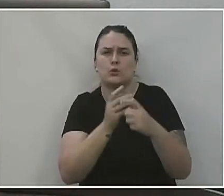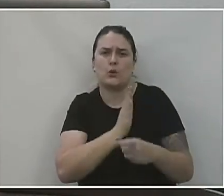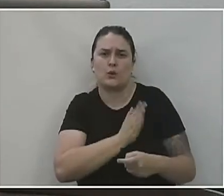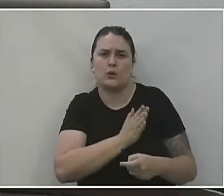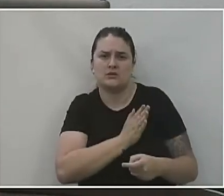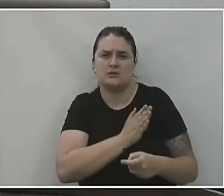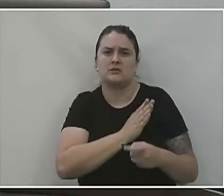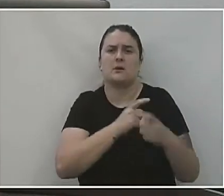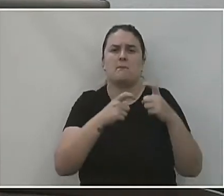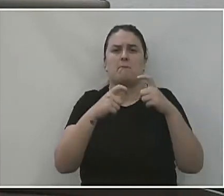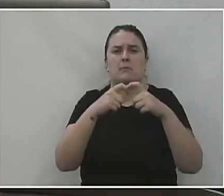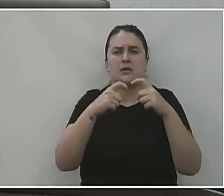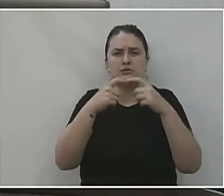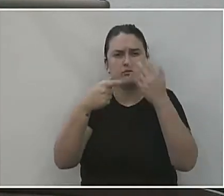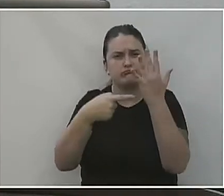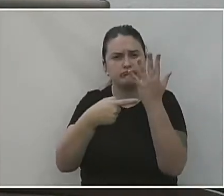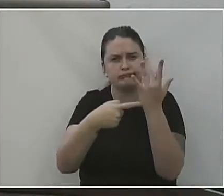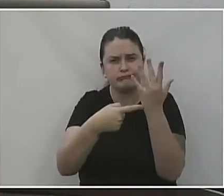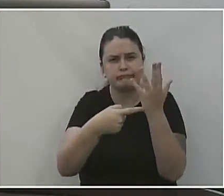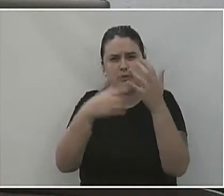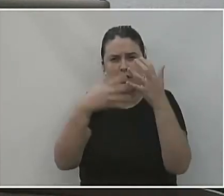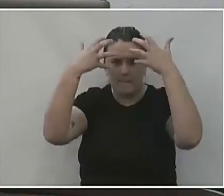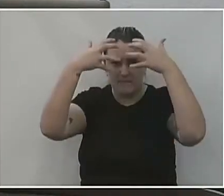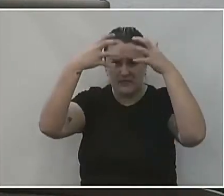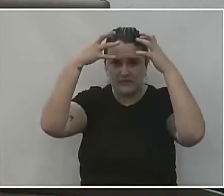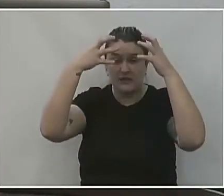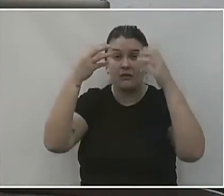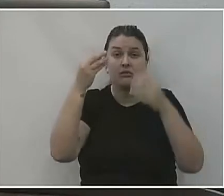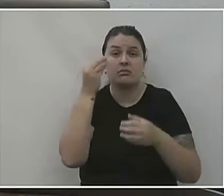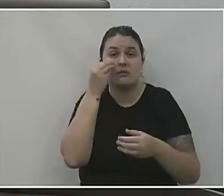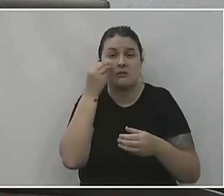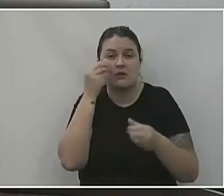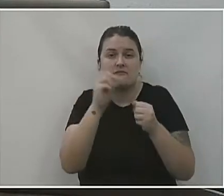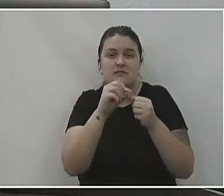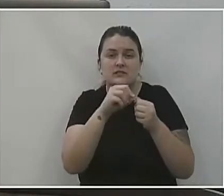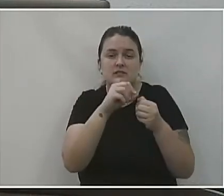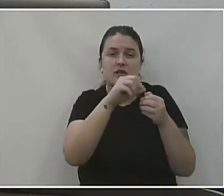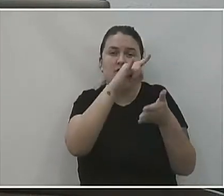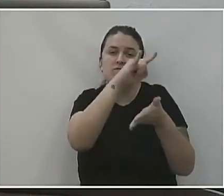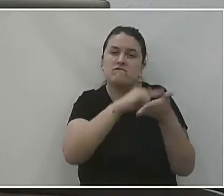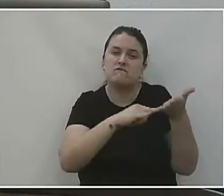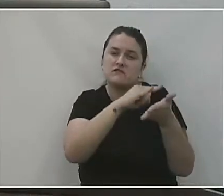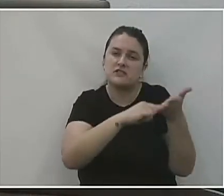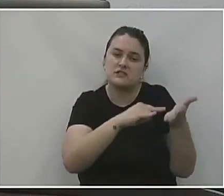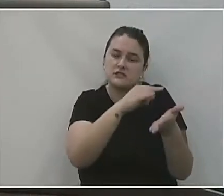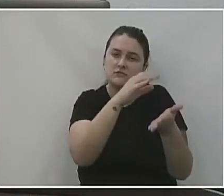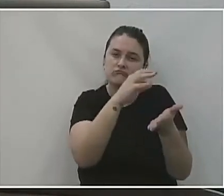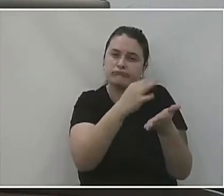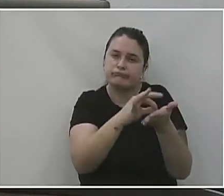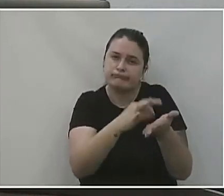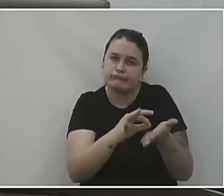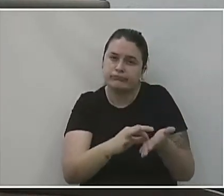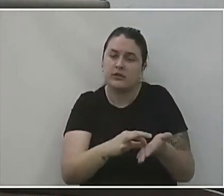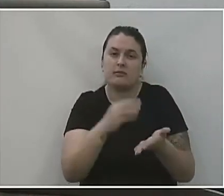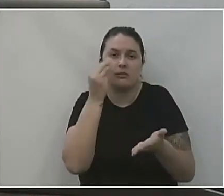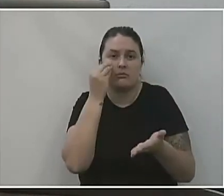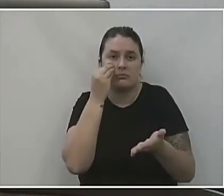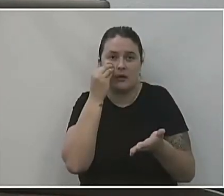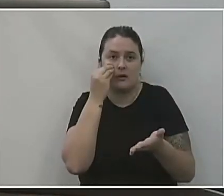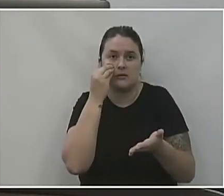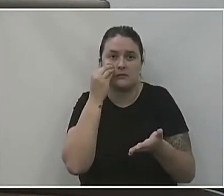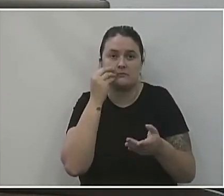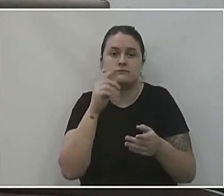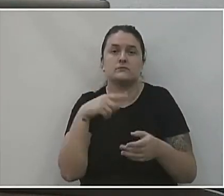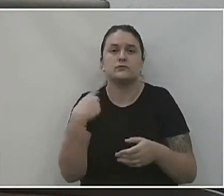cardiologia, neurologia, gente conseguiu fazer para ter uma oferta maior para os nossos munícipes.